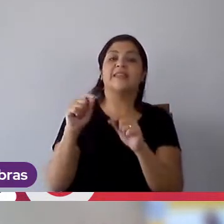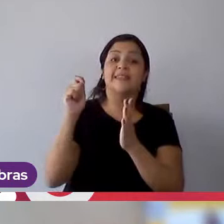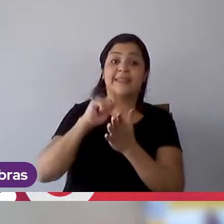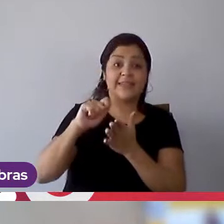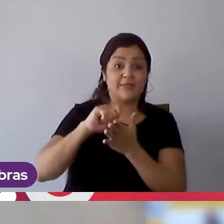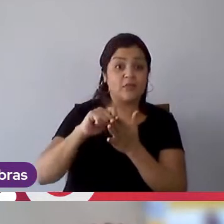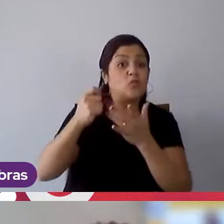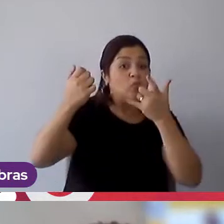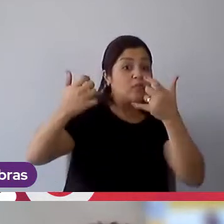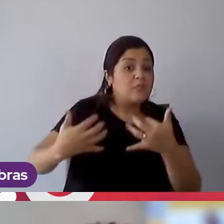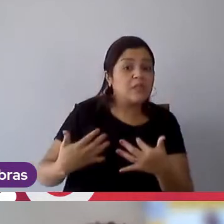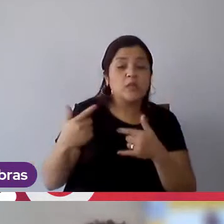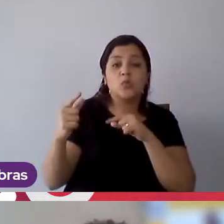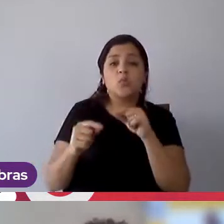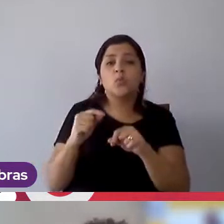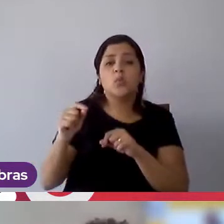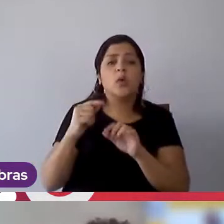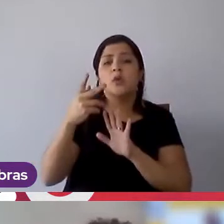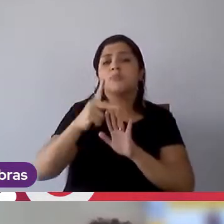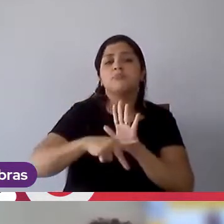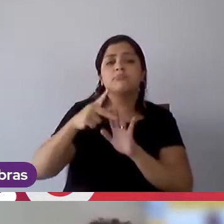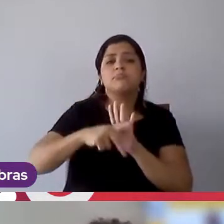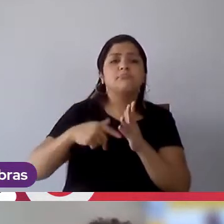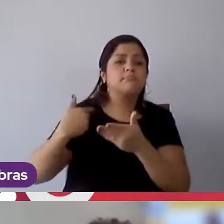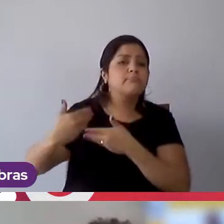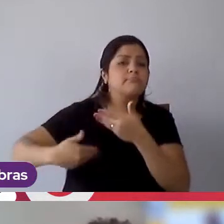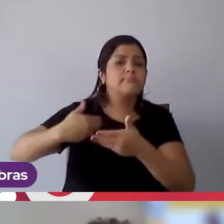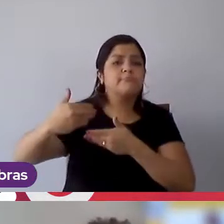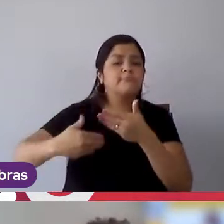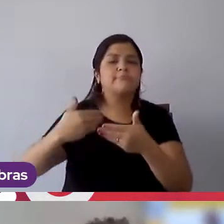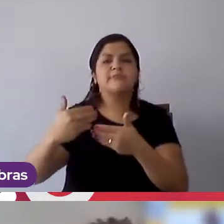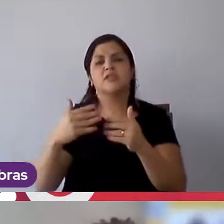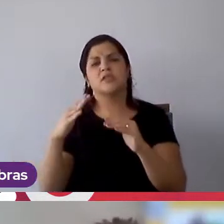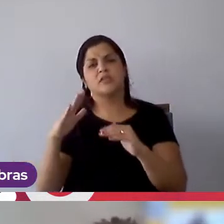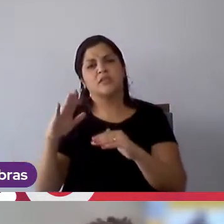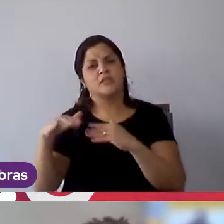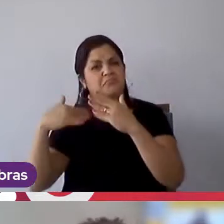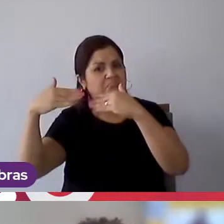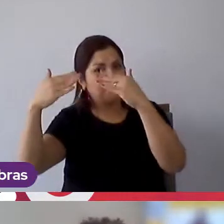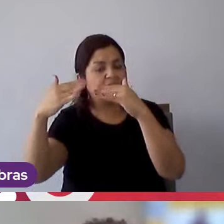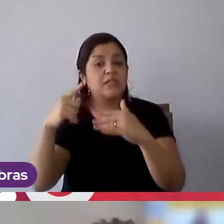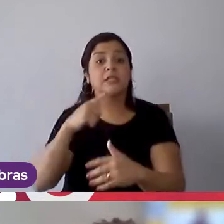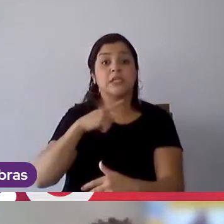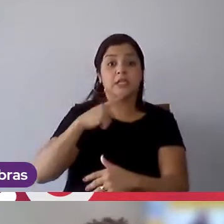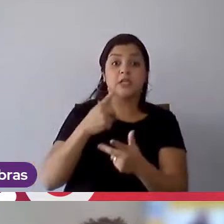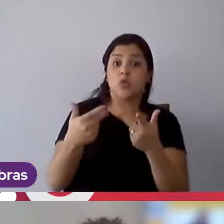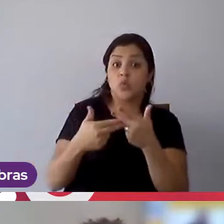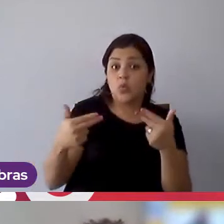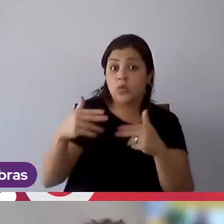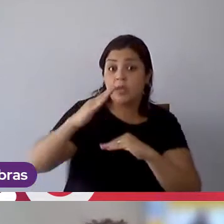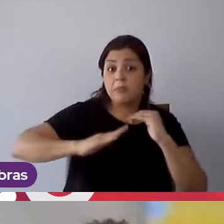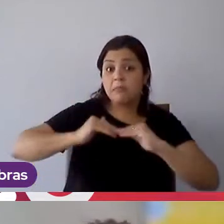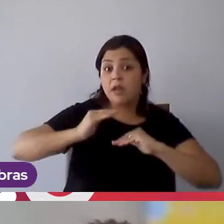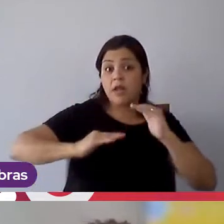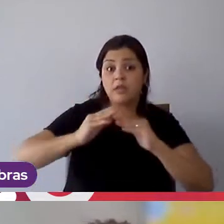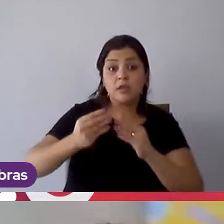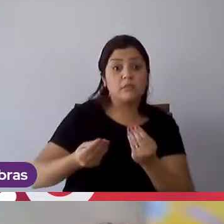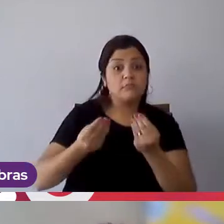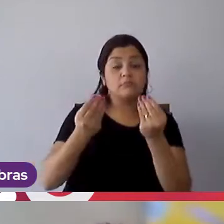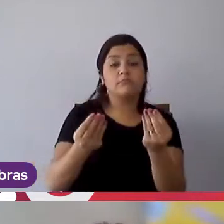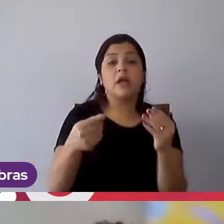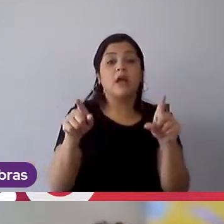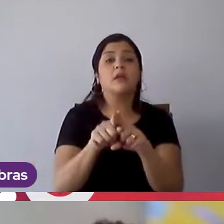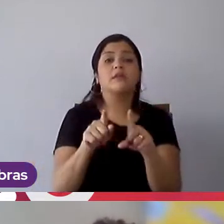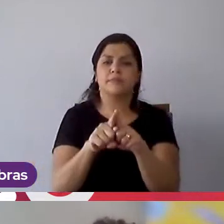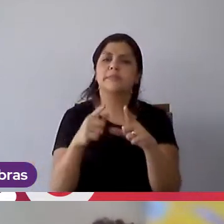fazemos aí um projeto de, de crescimento, de demandas de atividades que nós temos que entregar, e ao final